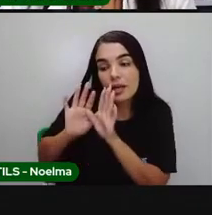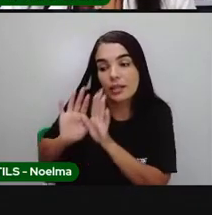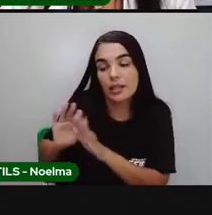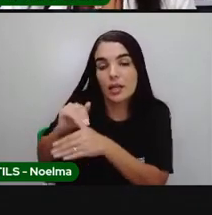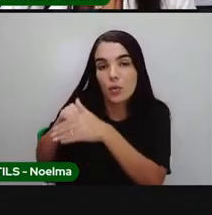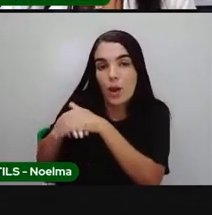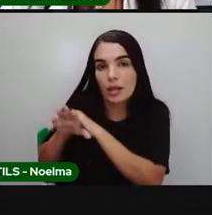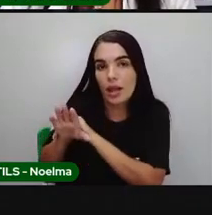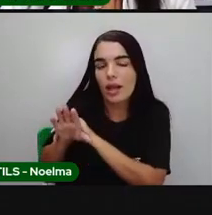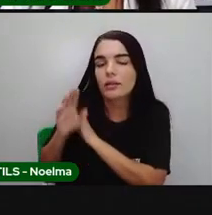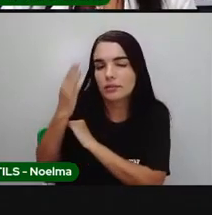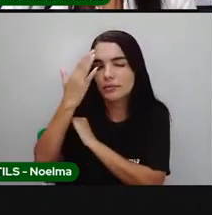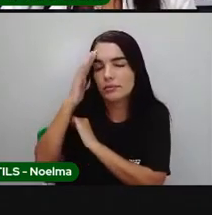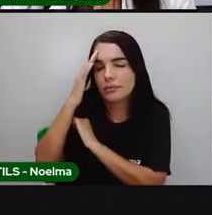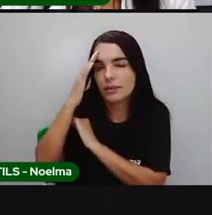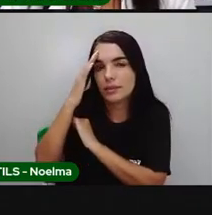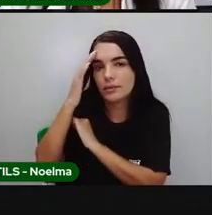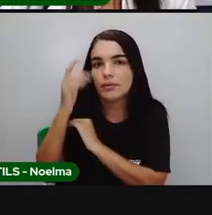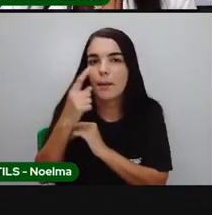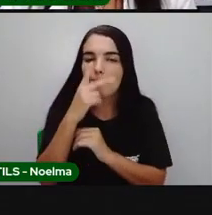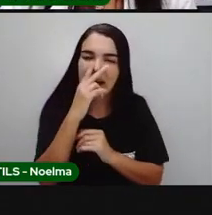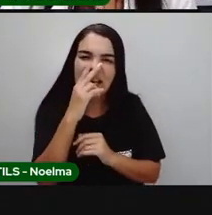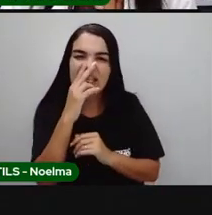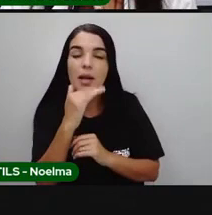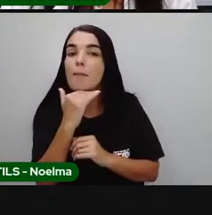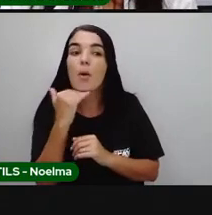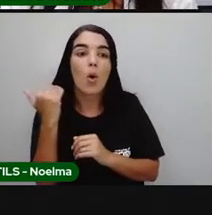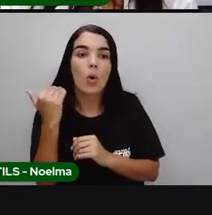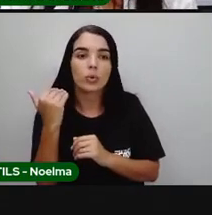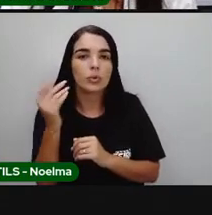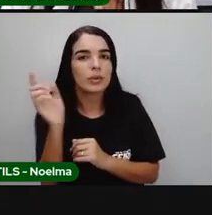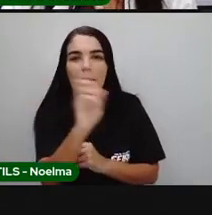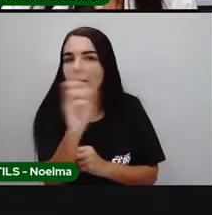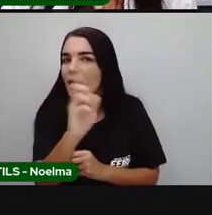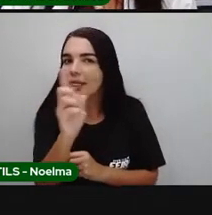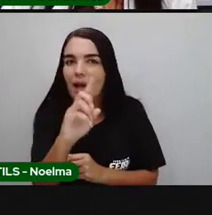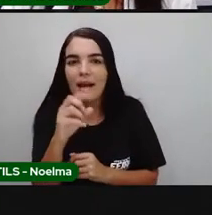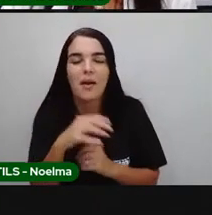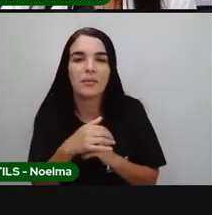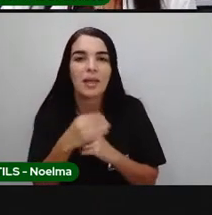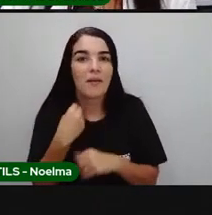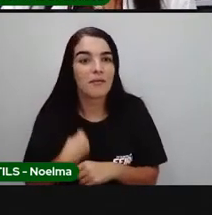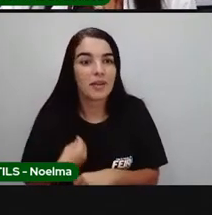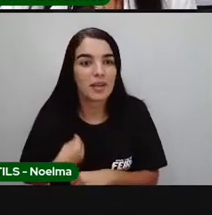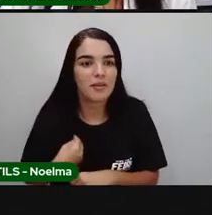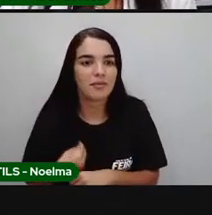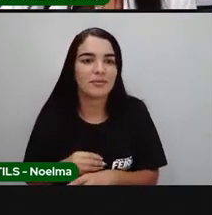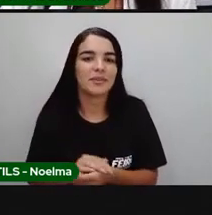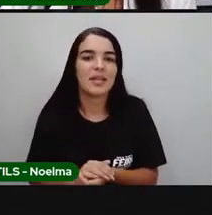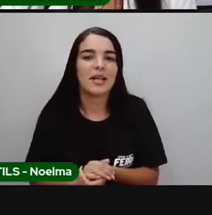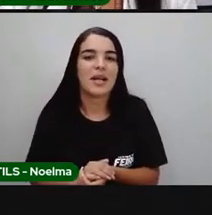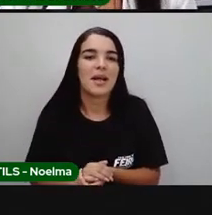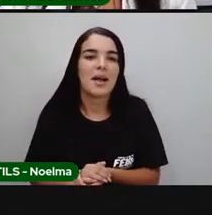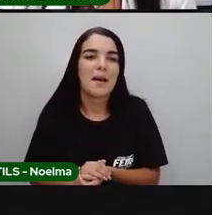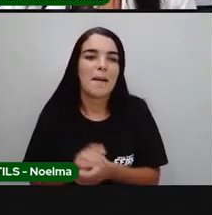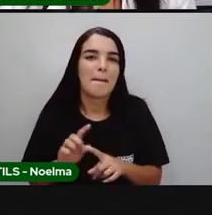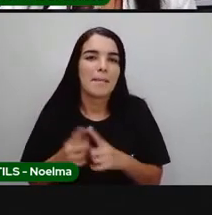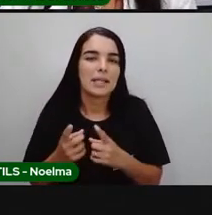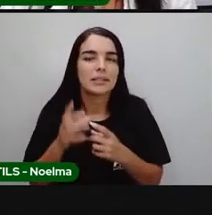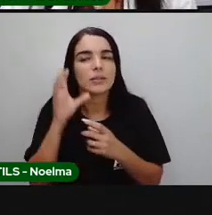Dando ao corpo a aparência de morte. É como se eles estivessem mortos, só que eles não estão mortos, né? Eles estão